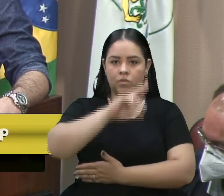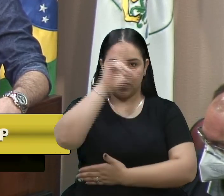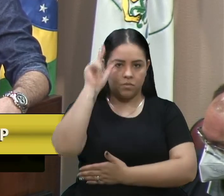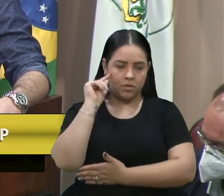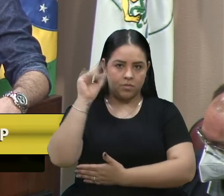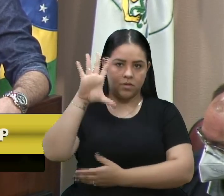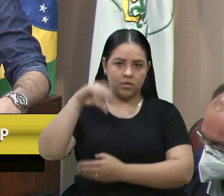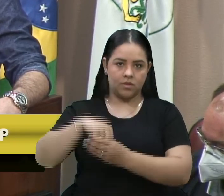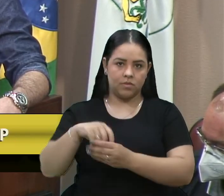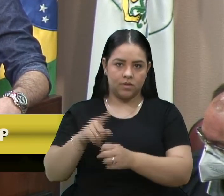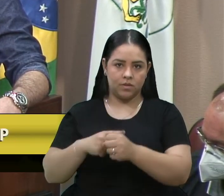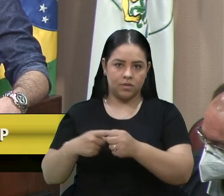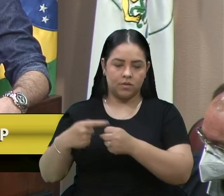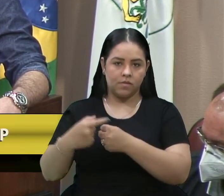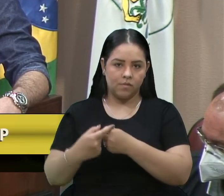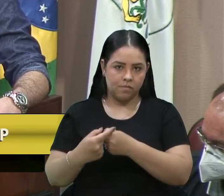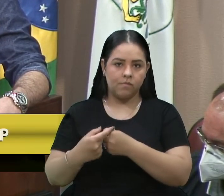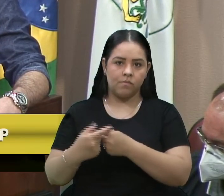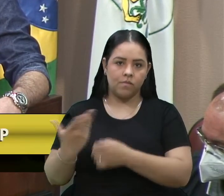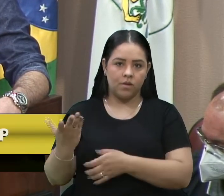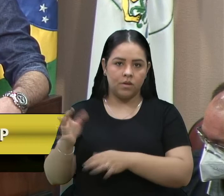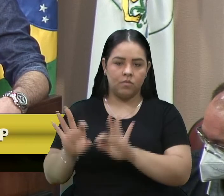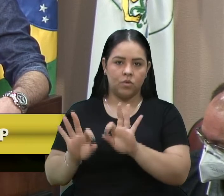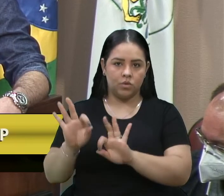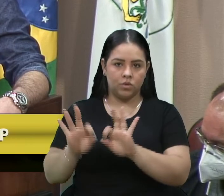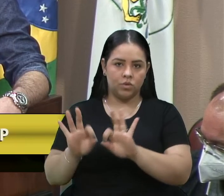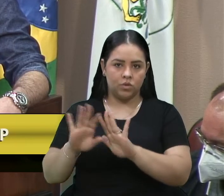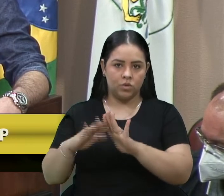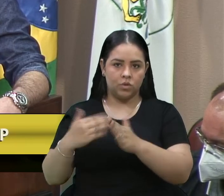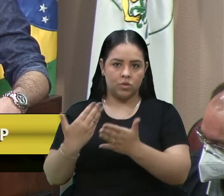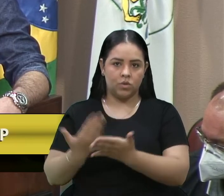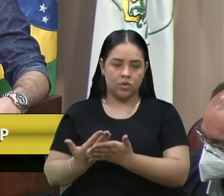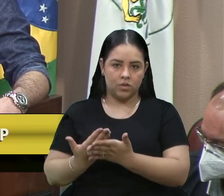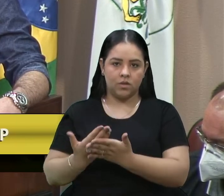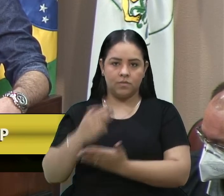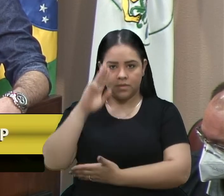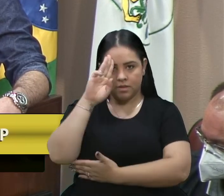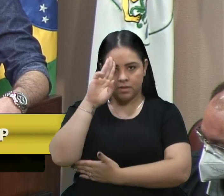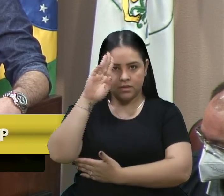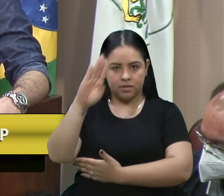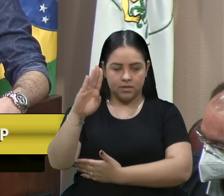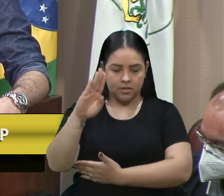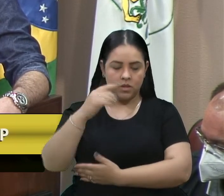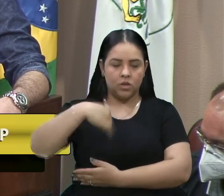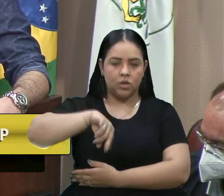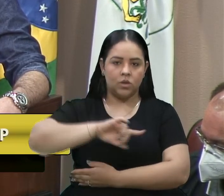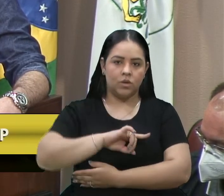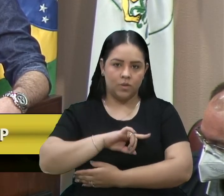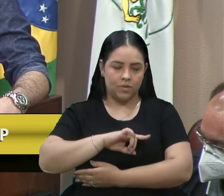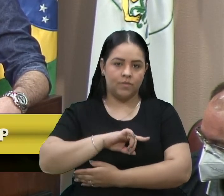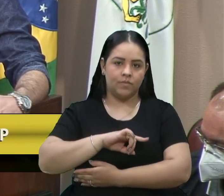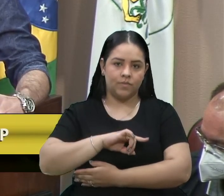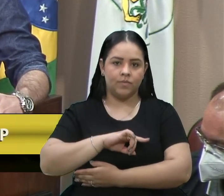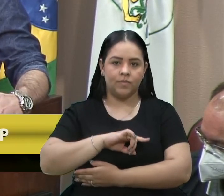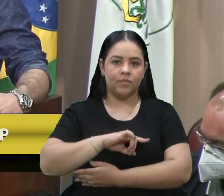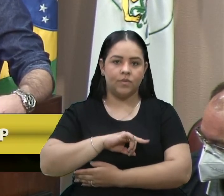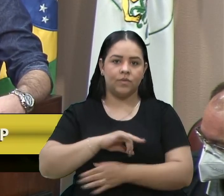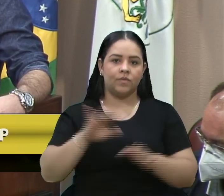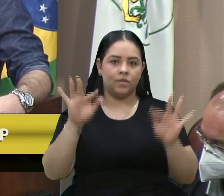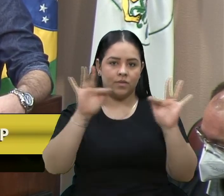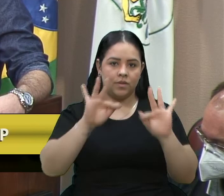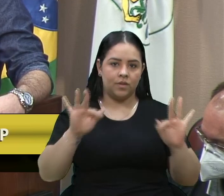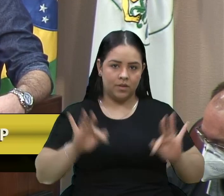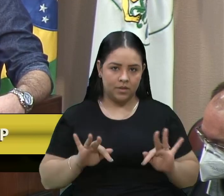nossa cidade, com esse projeto de escola cívico-militar. Então, nós ficamos muito felizes